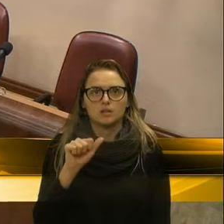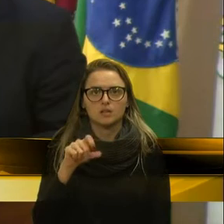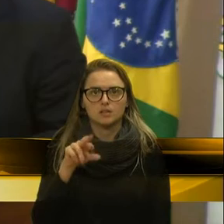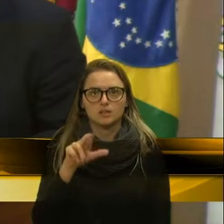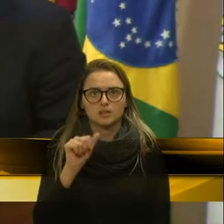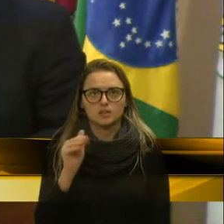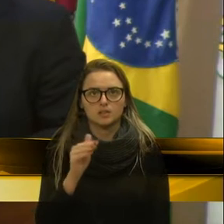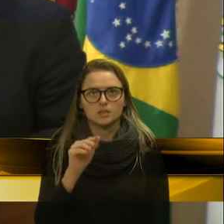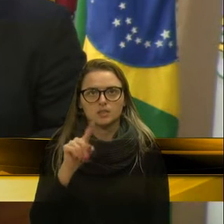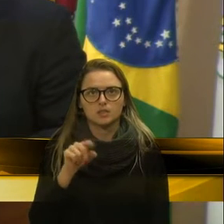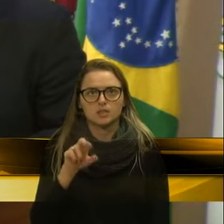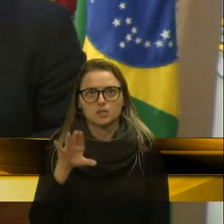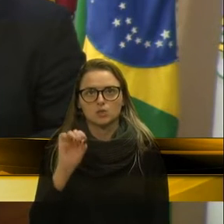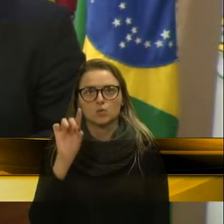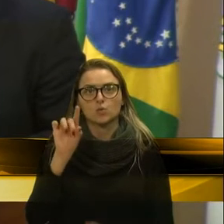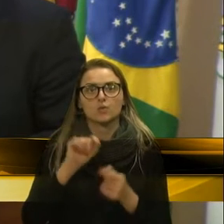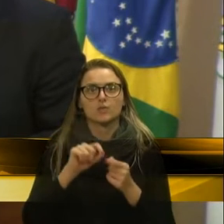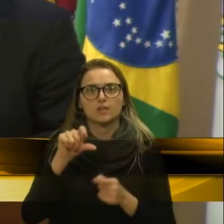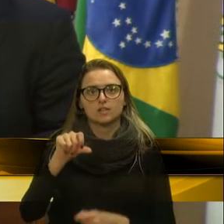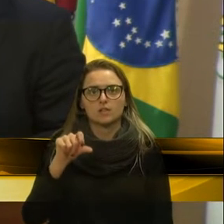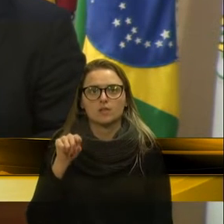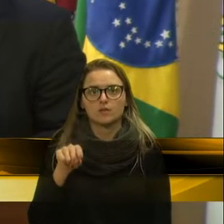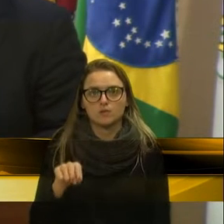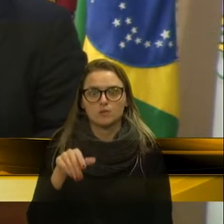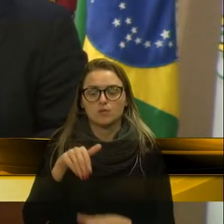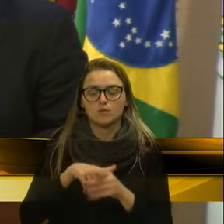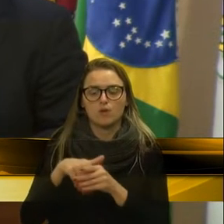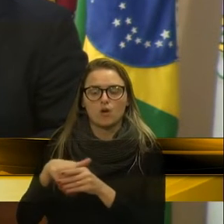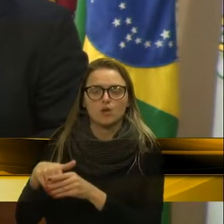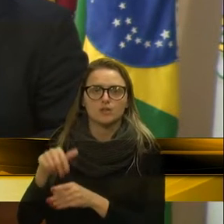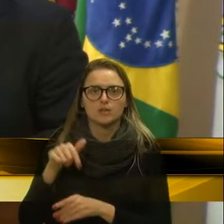Zucco, ele fez 9 mil votos aqui em Caxias do Sul.